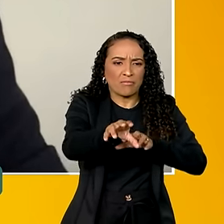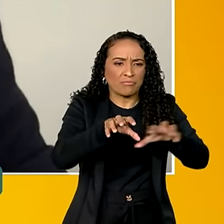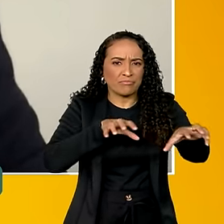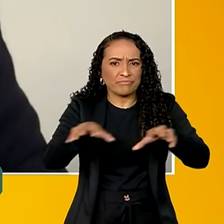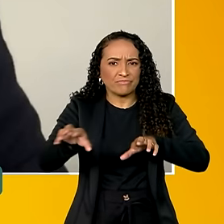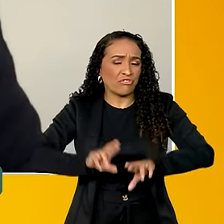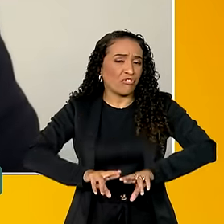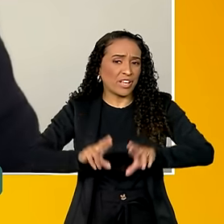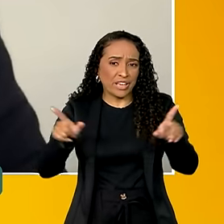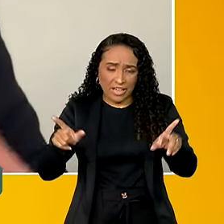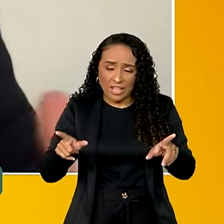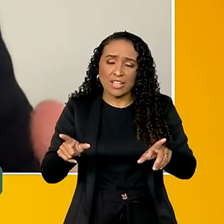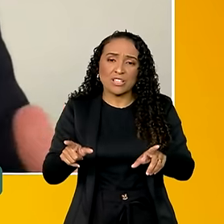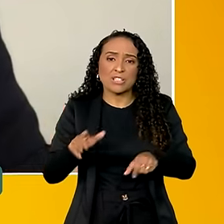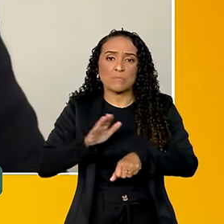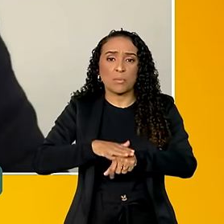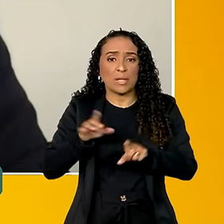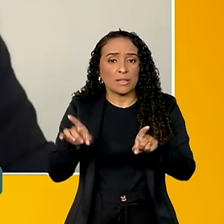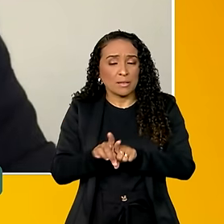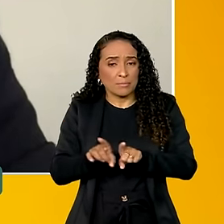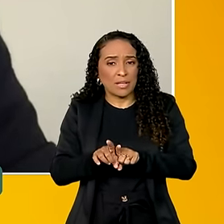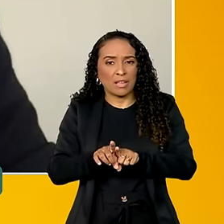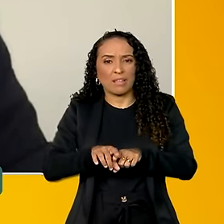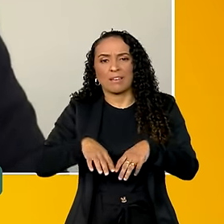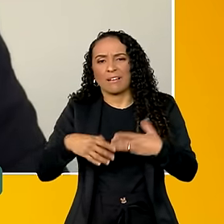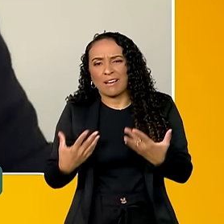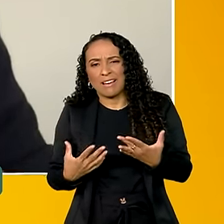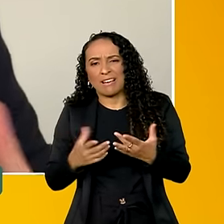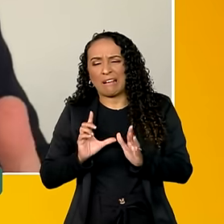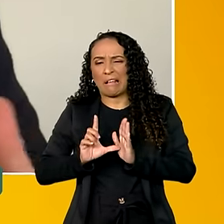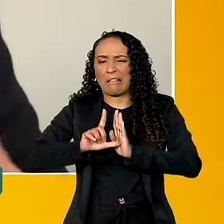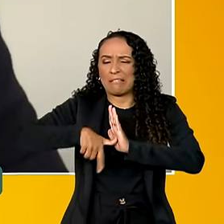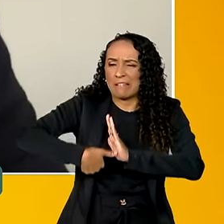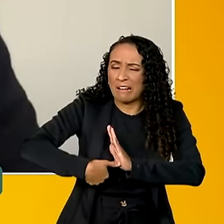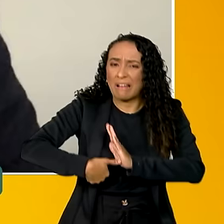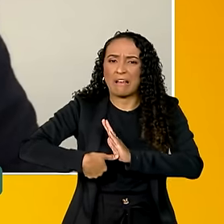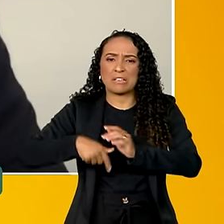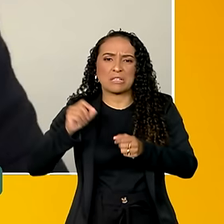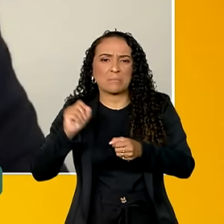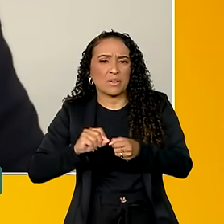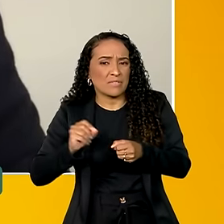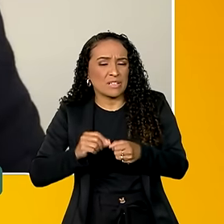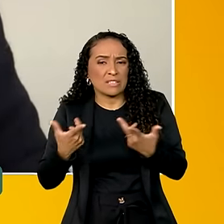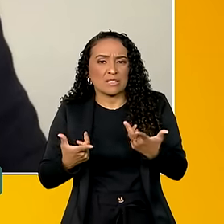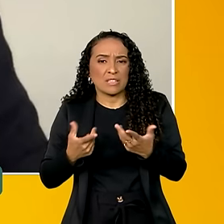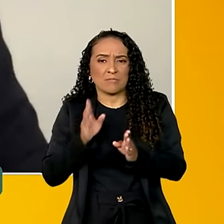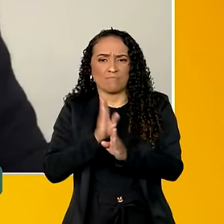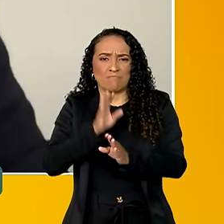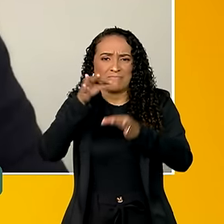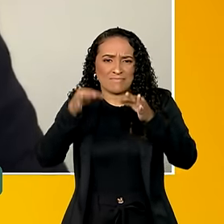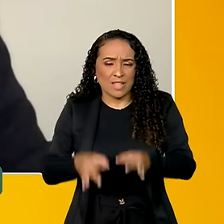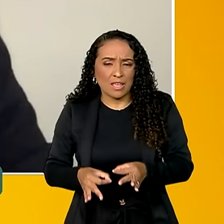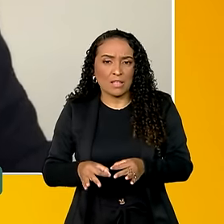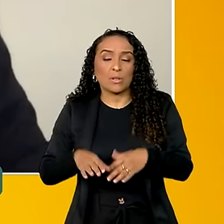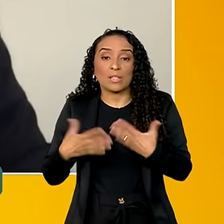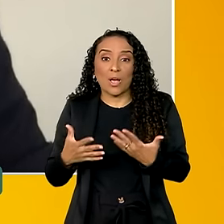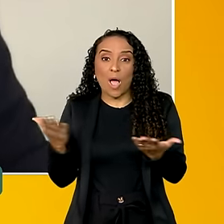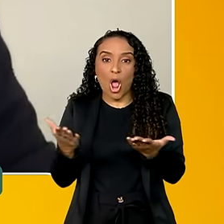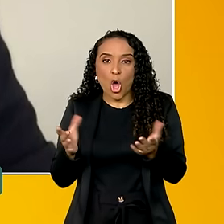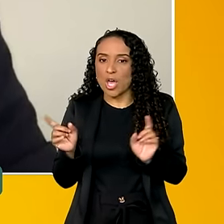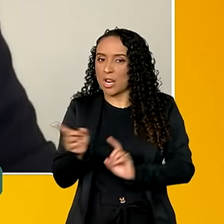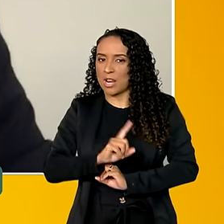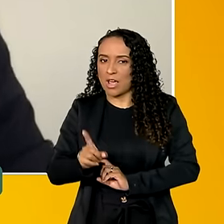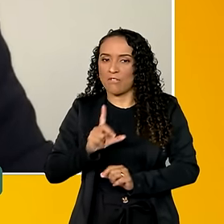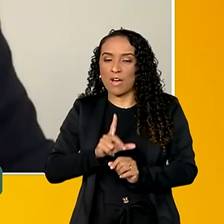em diferentes momentos, que gera atraso para fazer um diagnóstico, dessa vez nós vamos